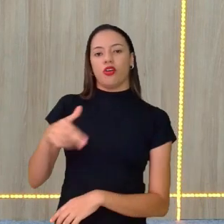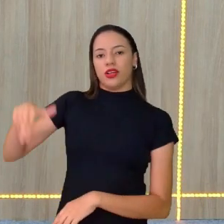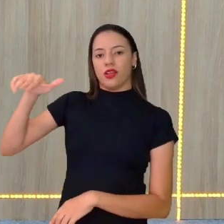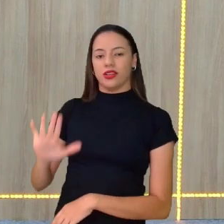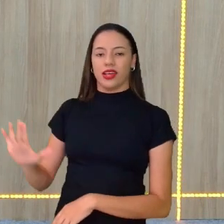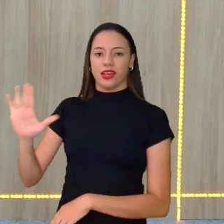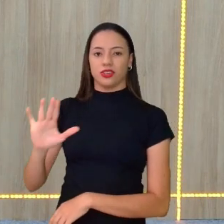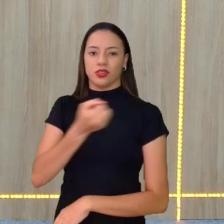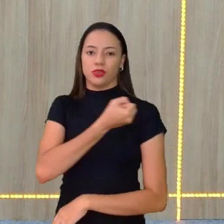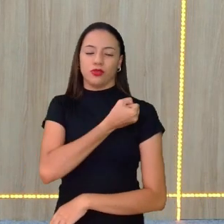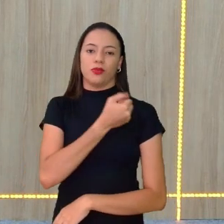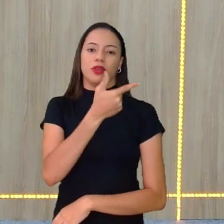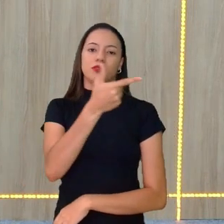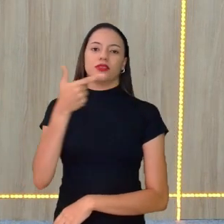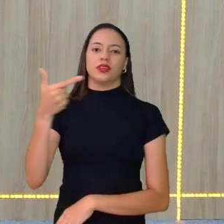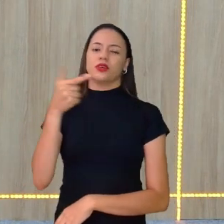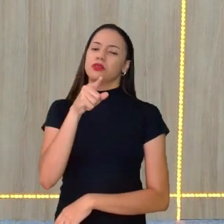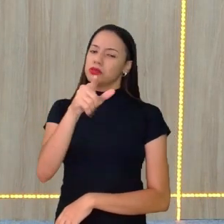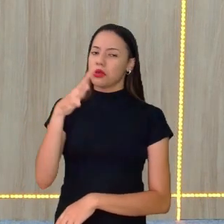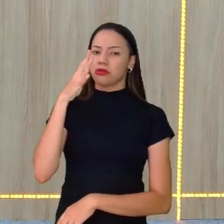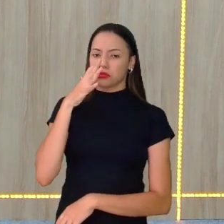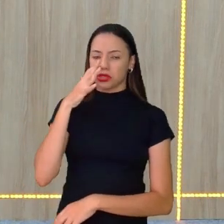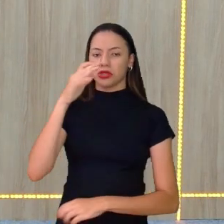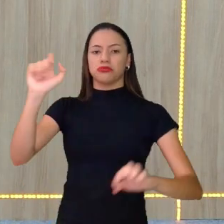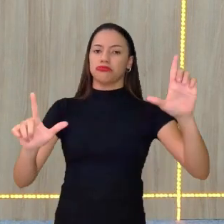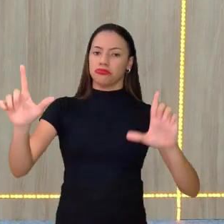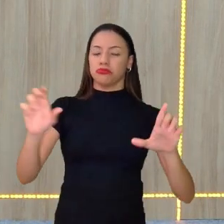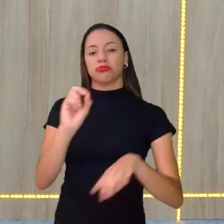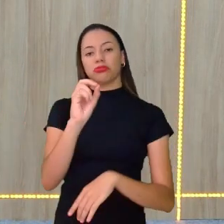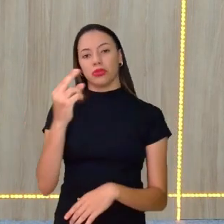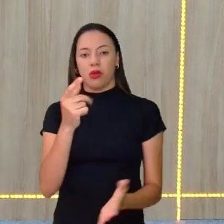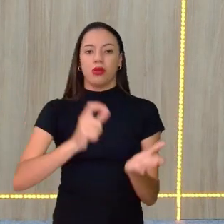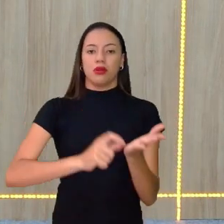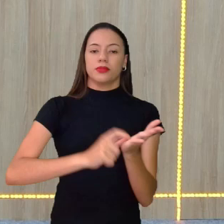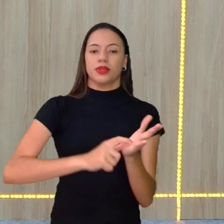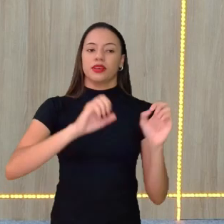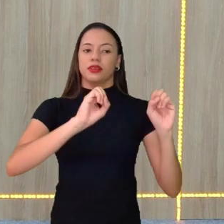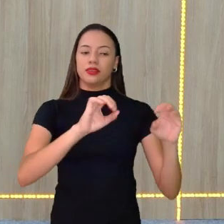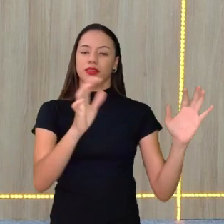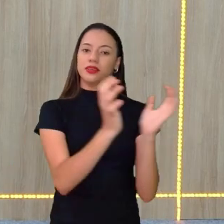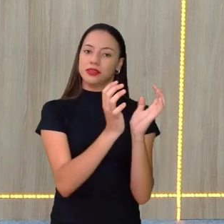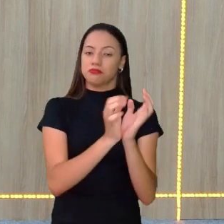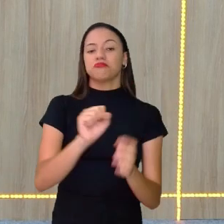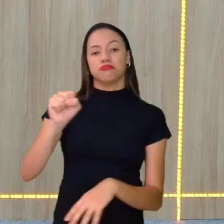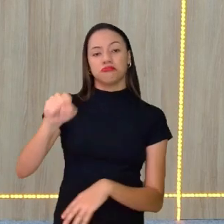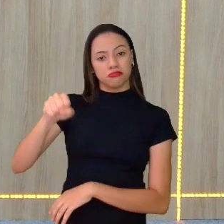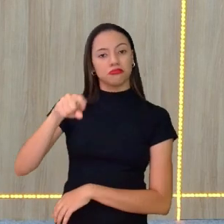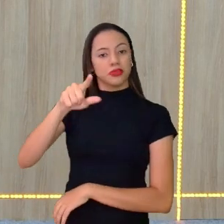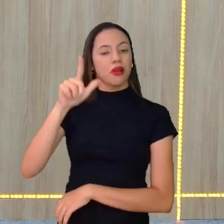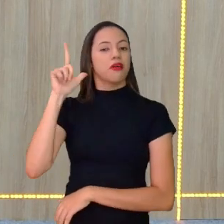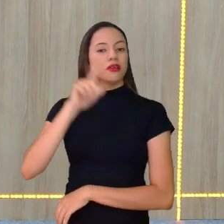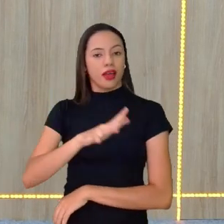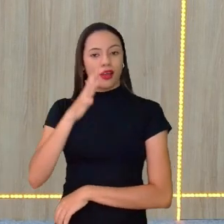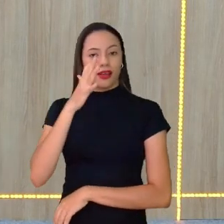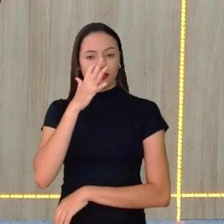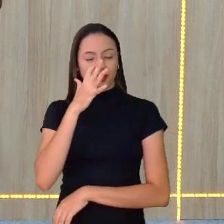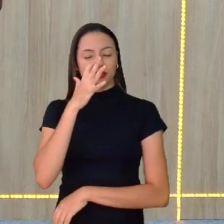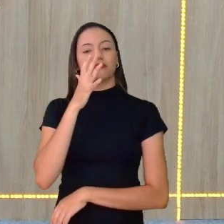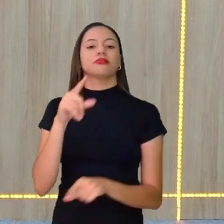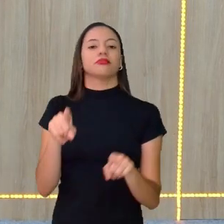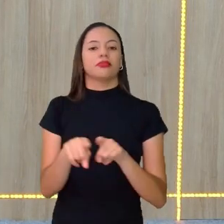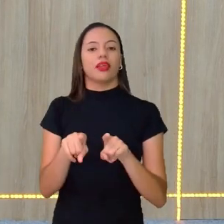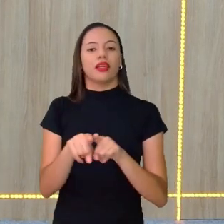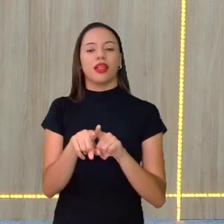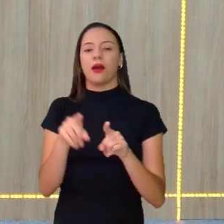isso mesmo, você pode nos assistir lá, ou pelo aplicativo Educa Recife, isso mesmo, você consegue nos assistir lá, numa boa, e também